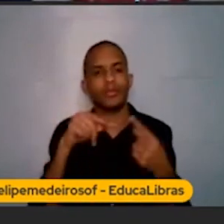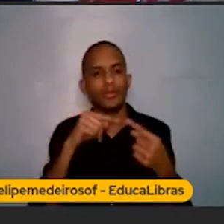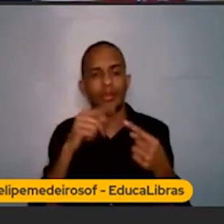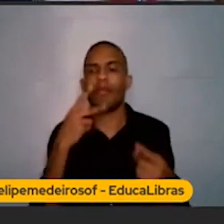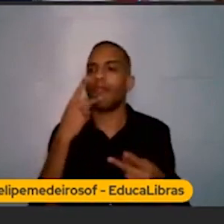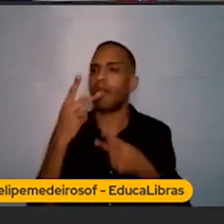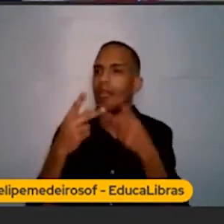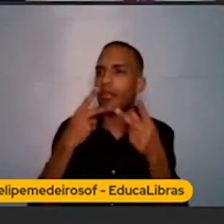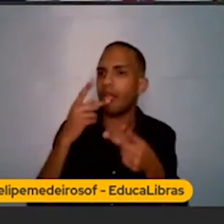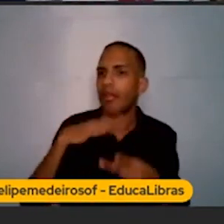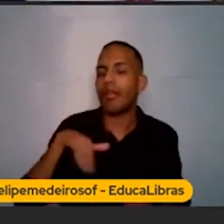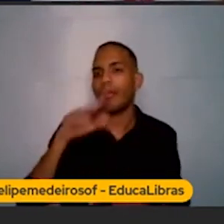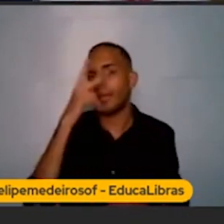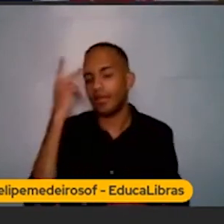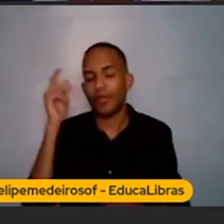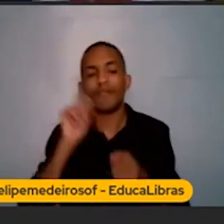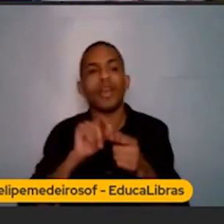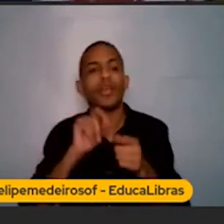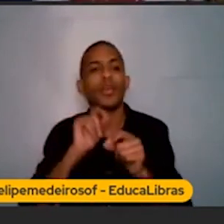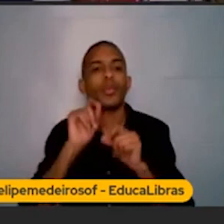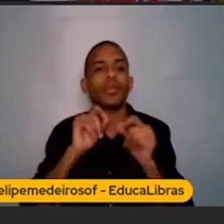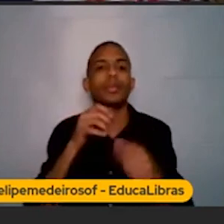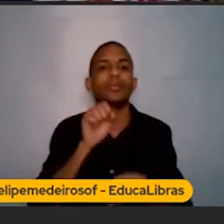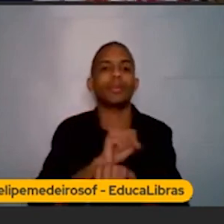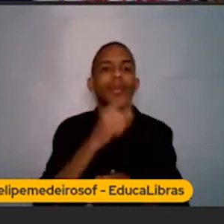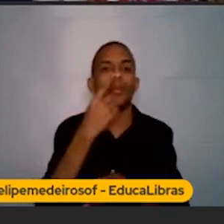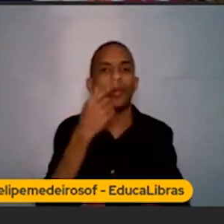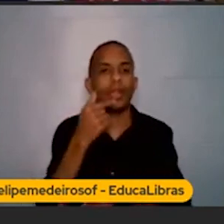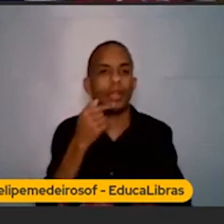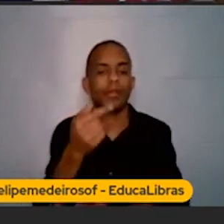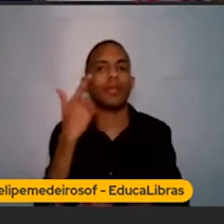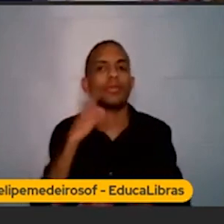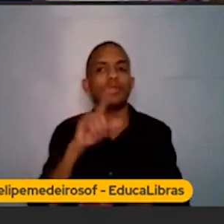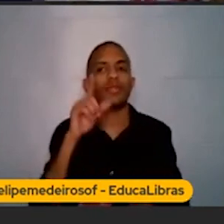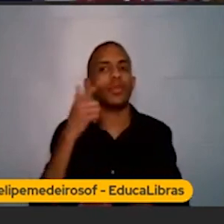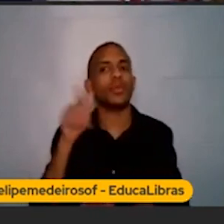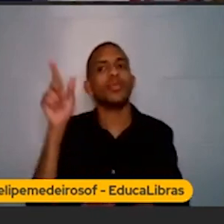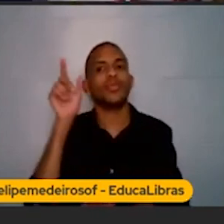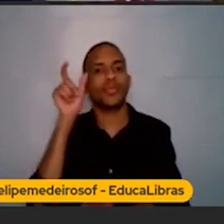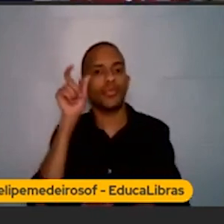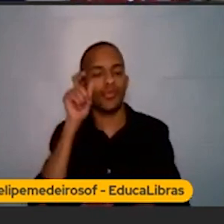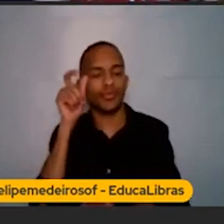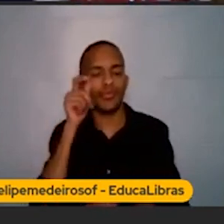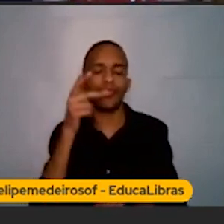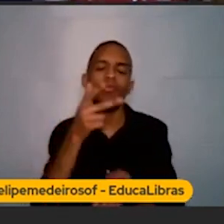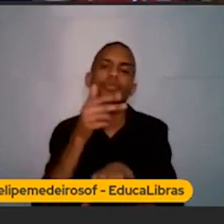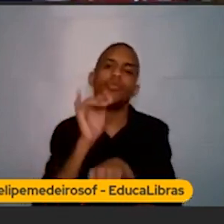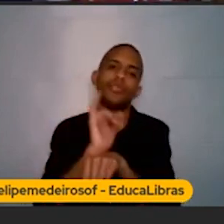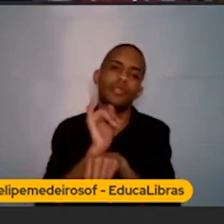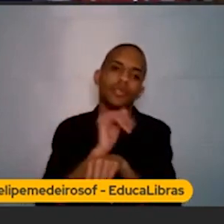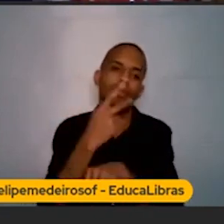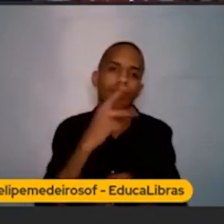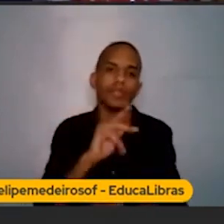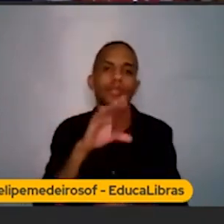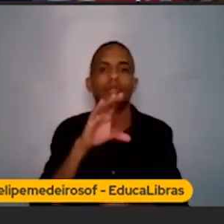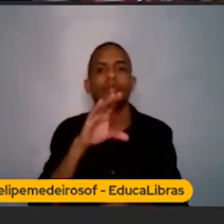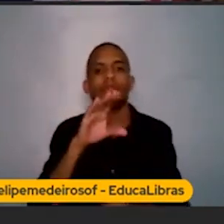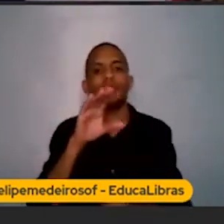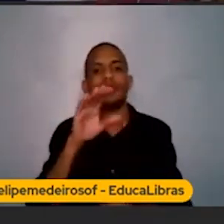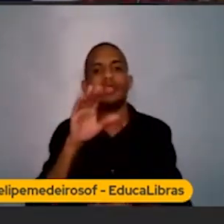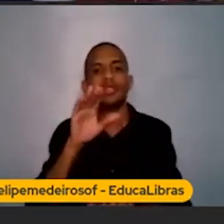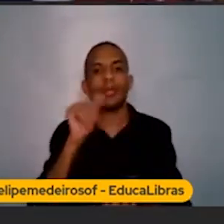falando para a pessoa o que você quer que ela faça. Você quer que ela espere uma semana para ver outro vídeo. Então, esses são os famosos call to action.